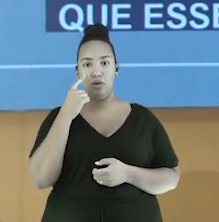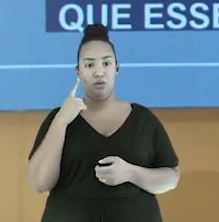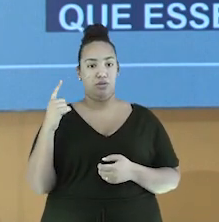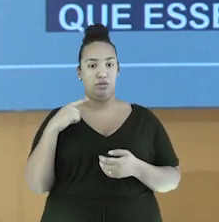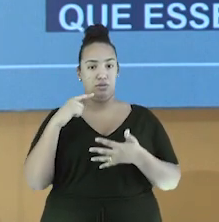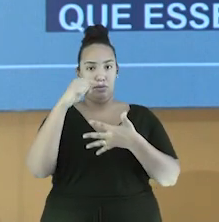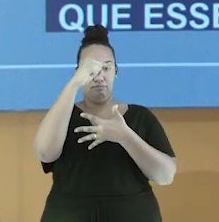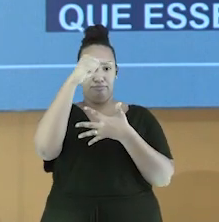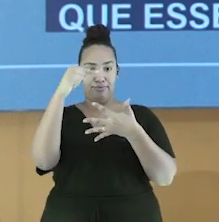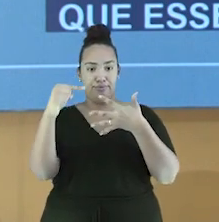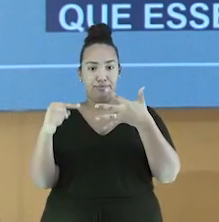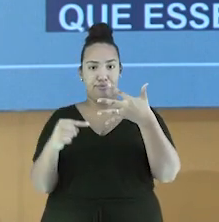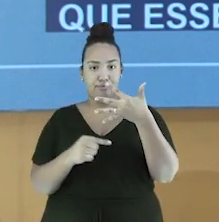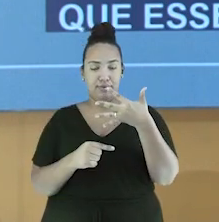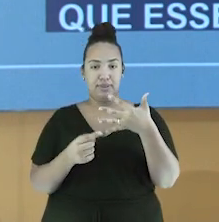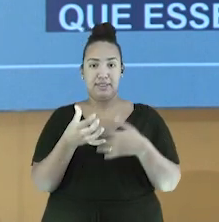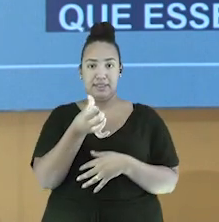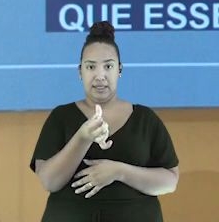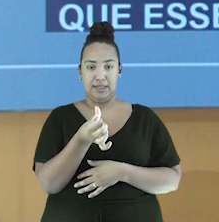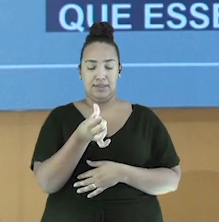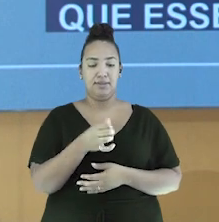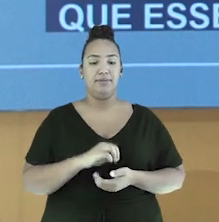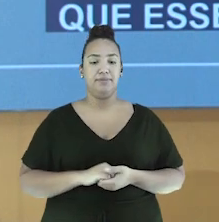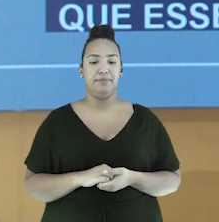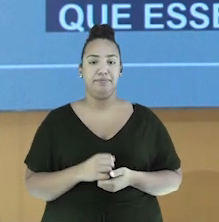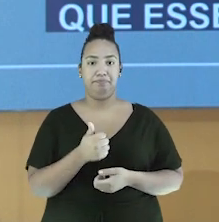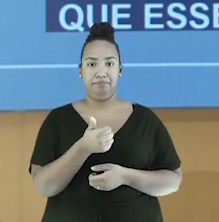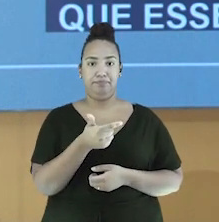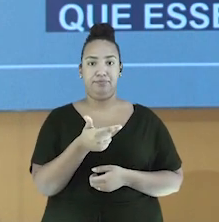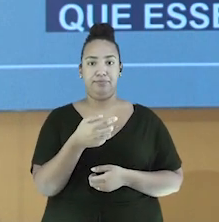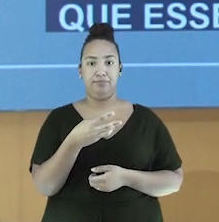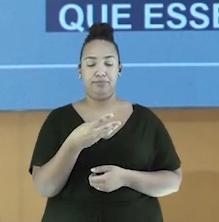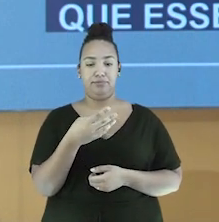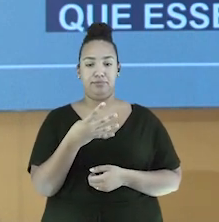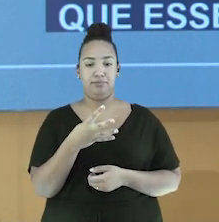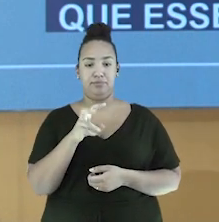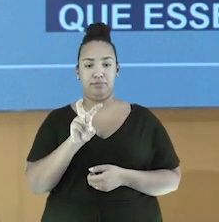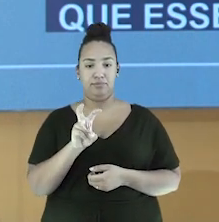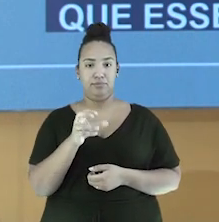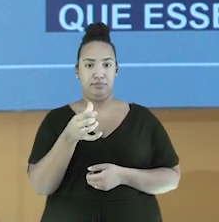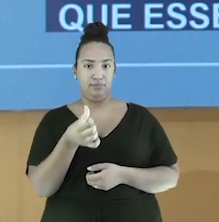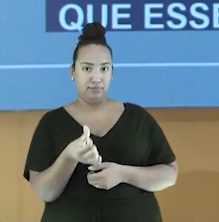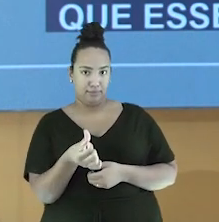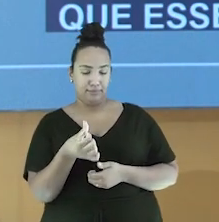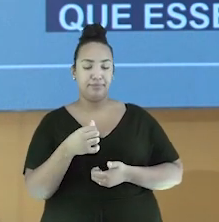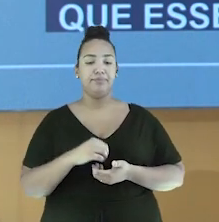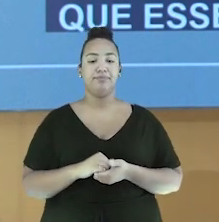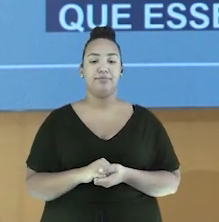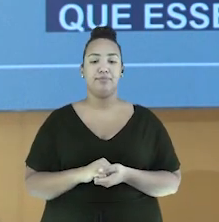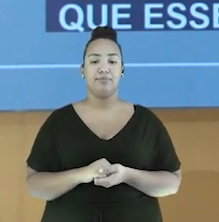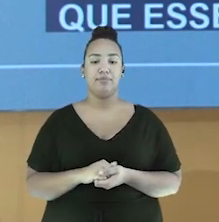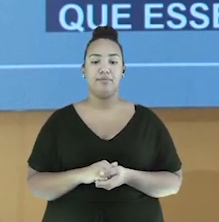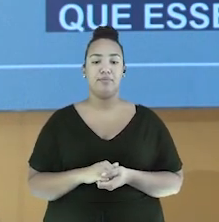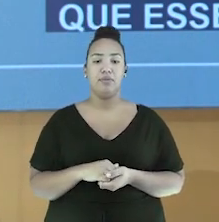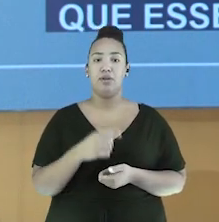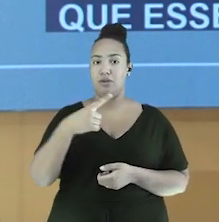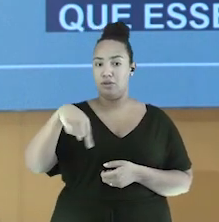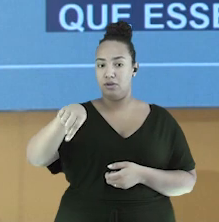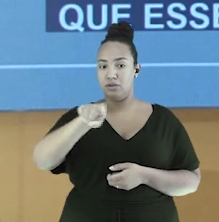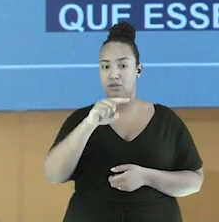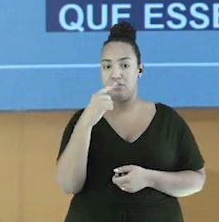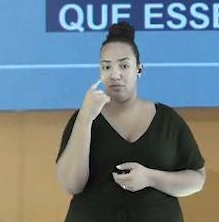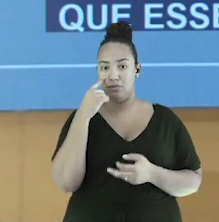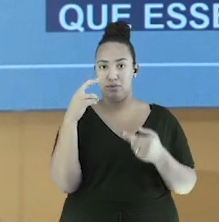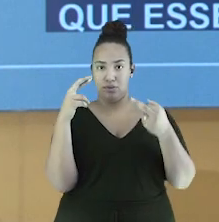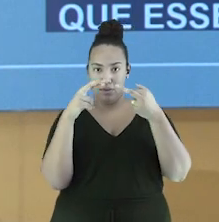mais linhas. Ao invés de quatro, são seis. Um, dois, três, quatro, cinco, seis. Seis linhas. E vocês podem notar que as